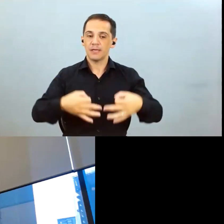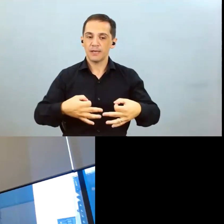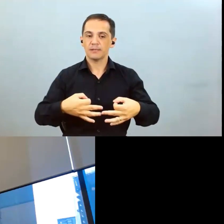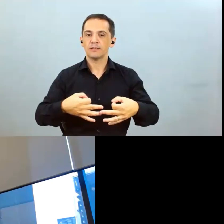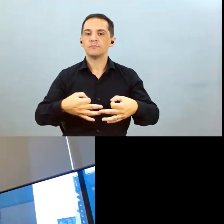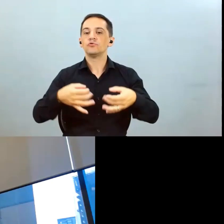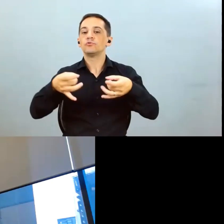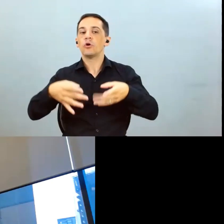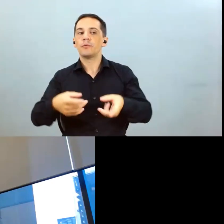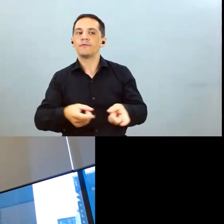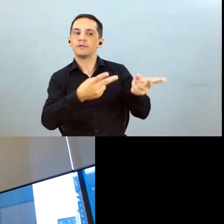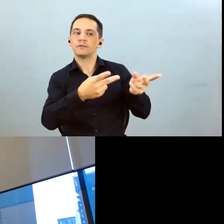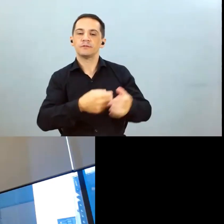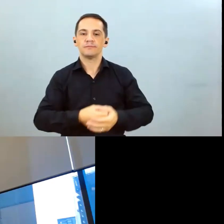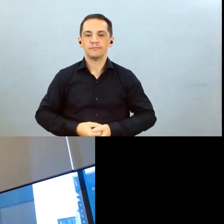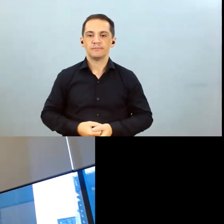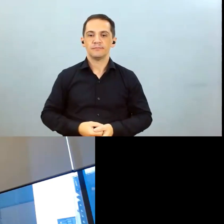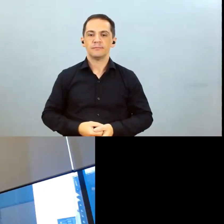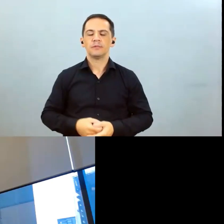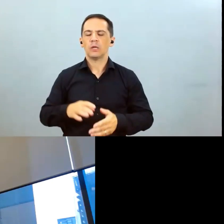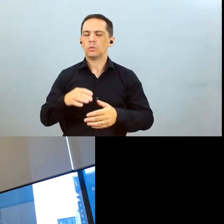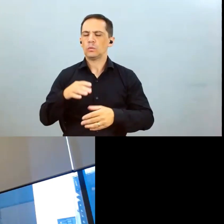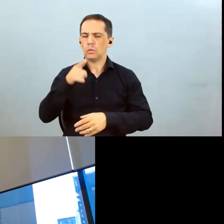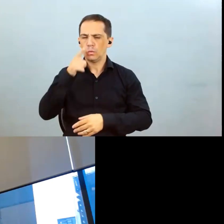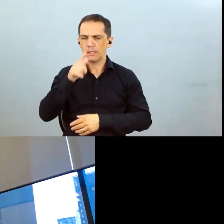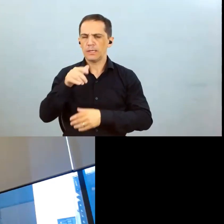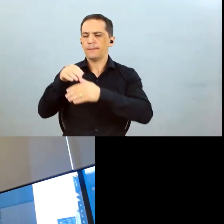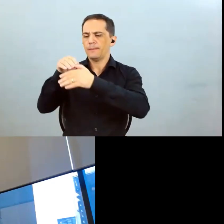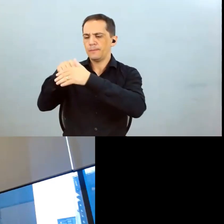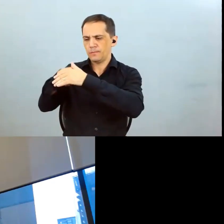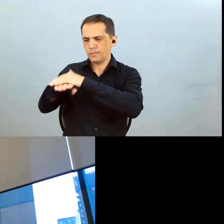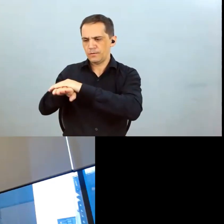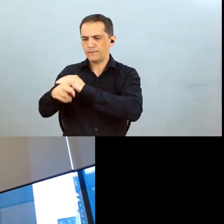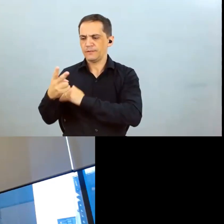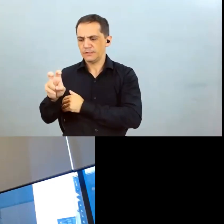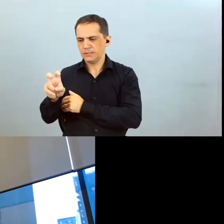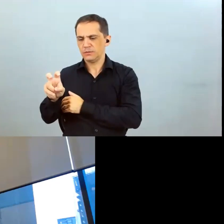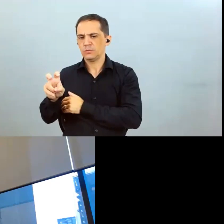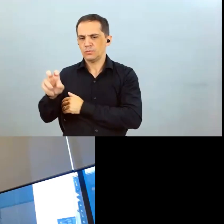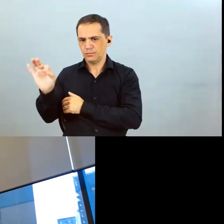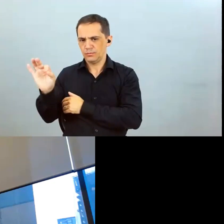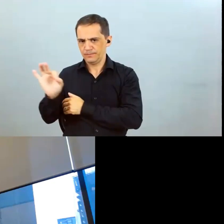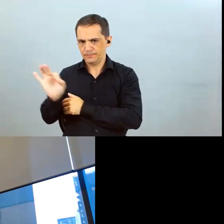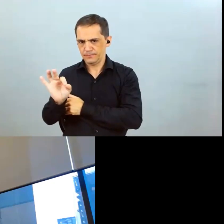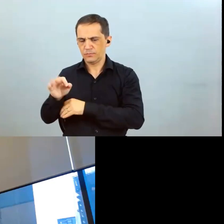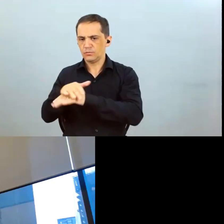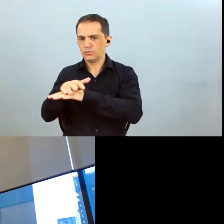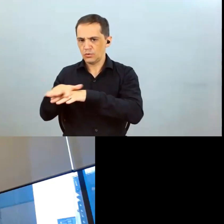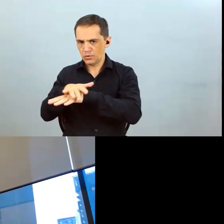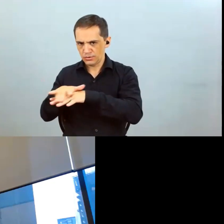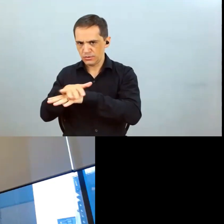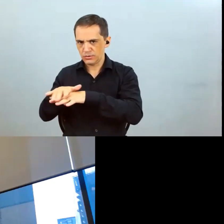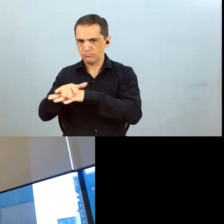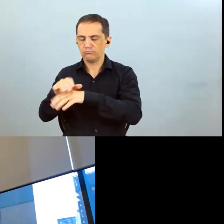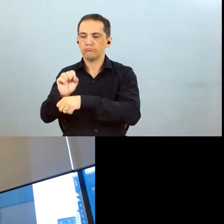eu consigo entender você consegue manter esses 25% da produção de soja por exemplo até passar esse período de pico de safra até